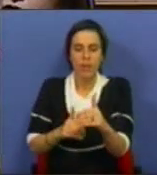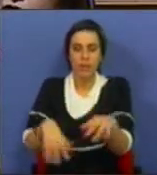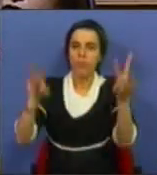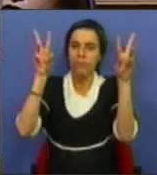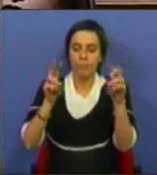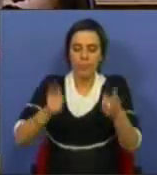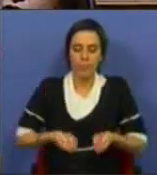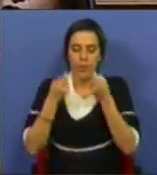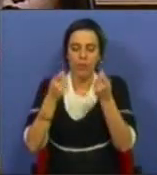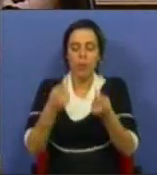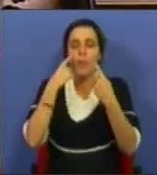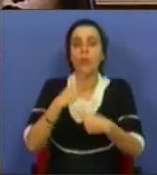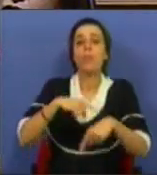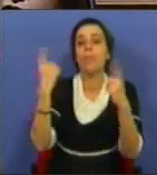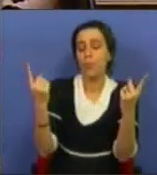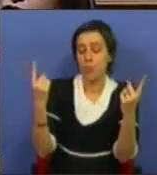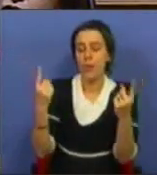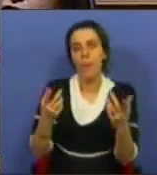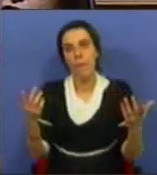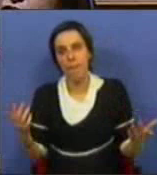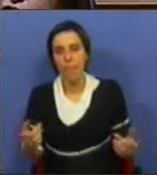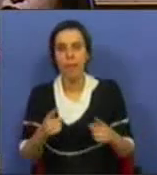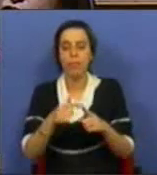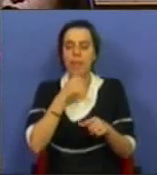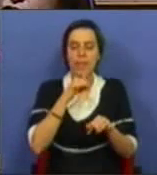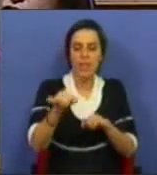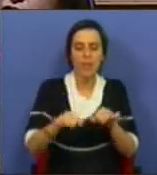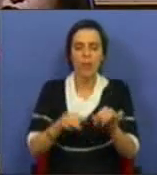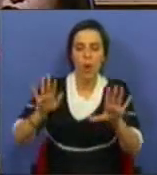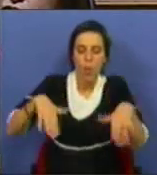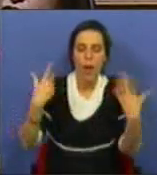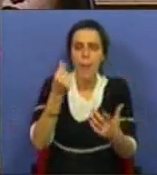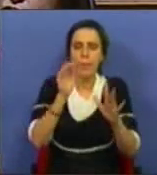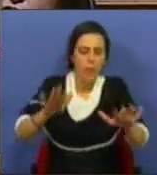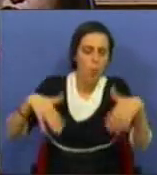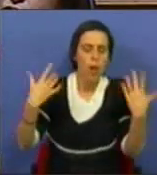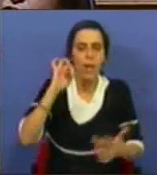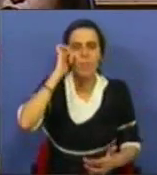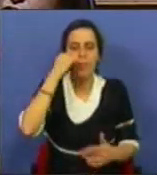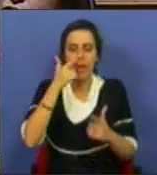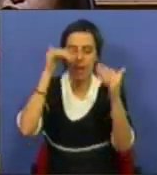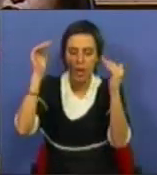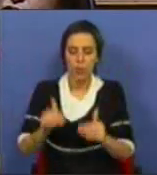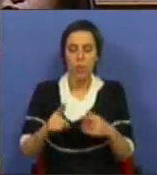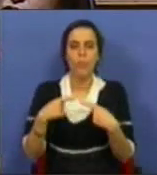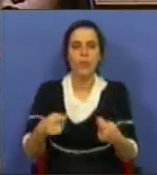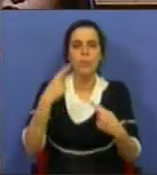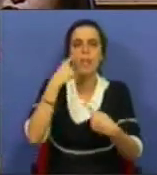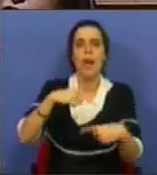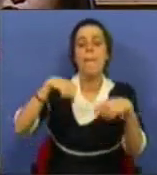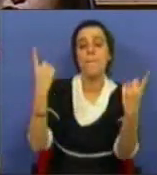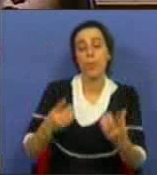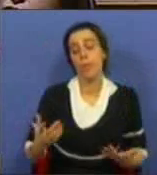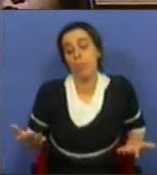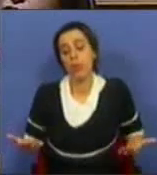matéria de investimento público, é, digamos, a ditadura a qualquer preço, a qualquer custo da redução da despesa pública.